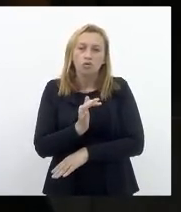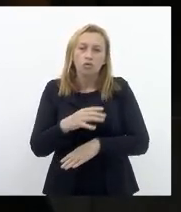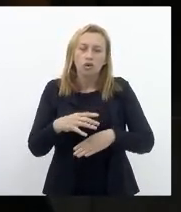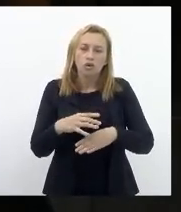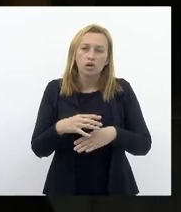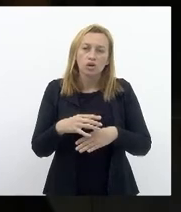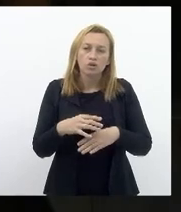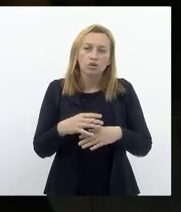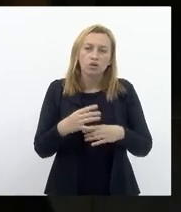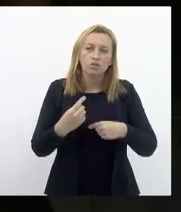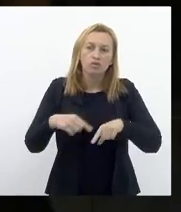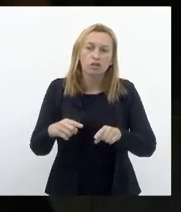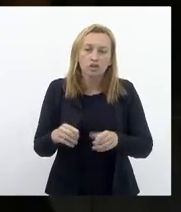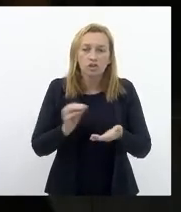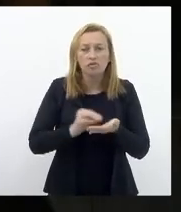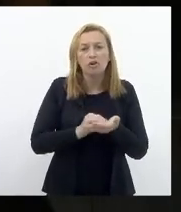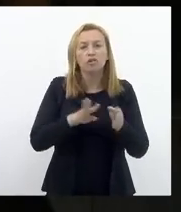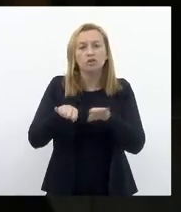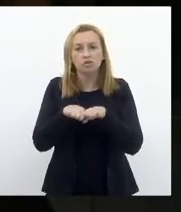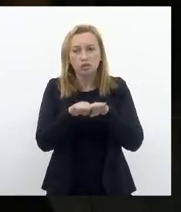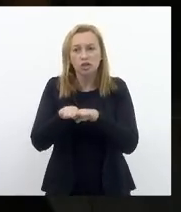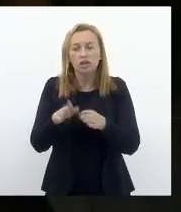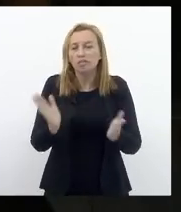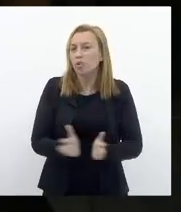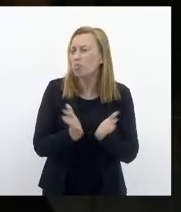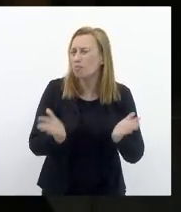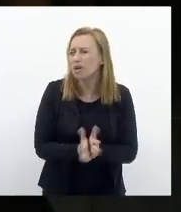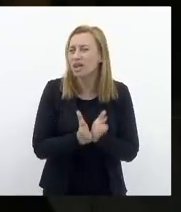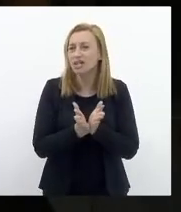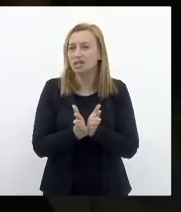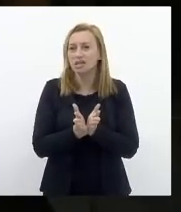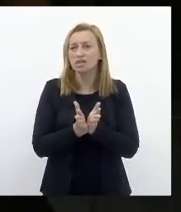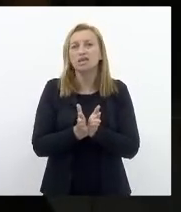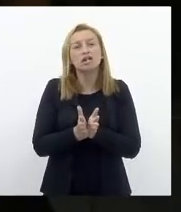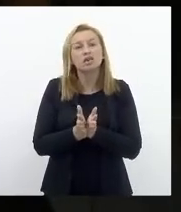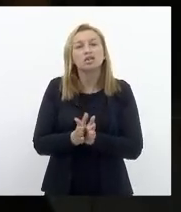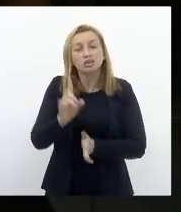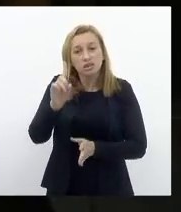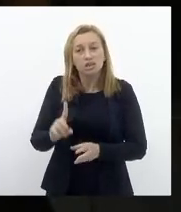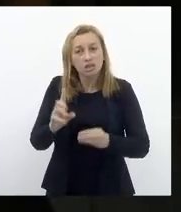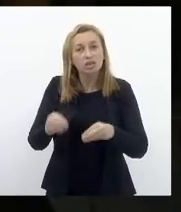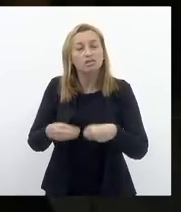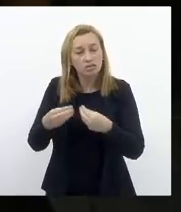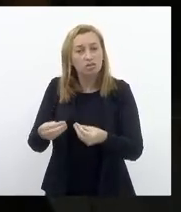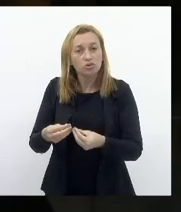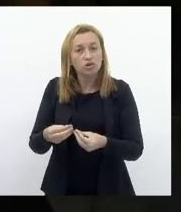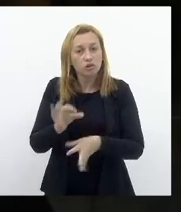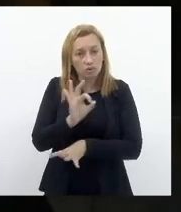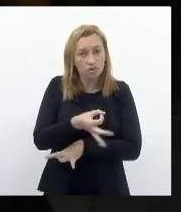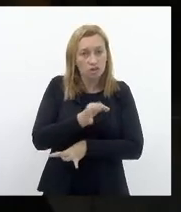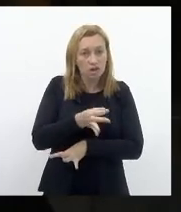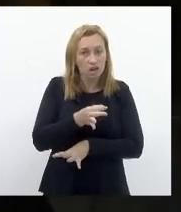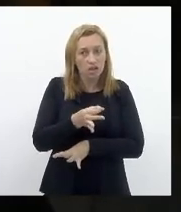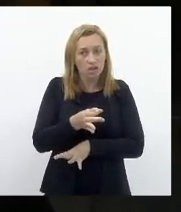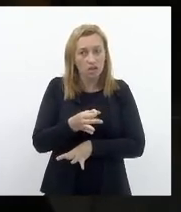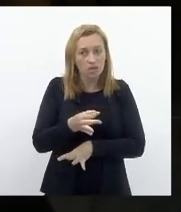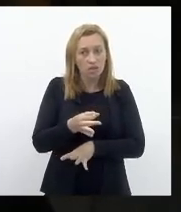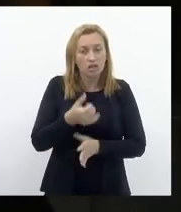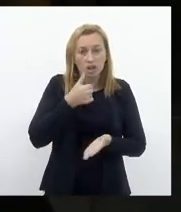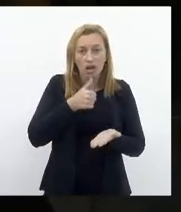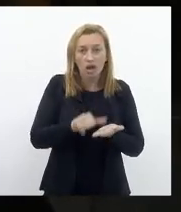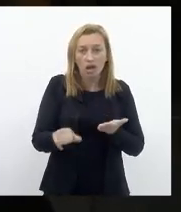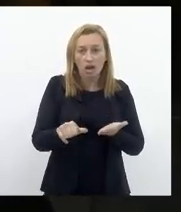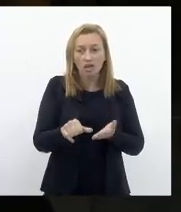Do enfrentamento Das desigualdades Da pobreza Da miséria Que seja garantidor De direitos fundamentais Previstos Na carta constitucional